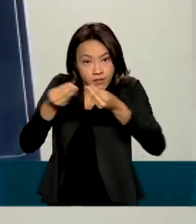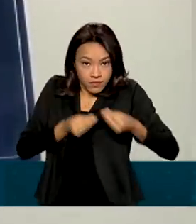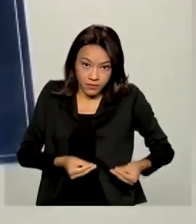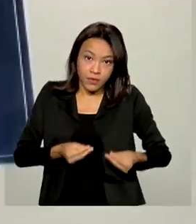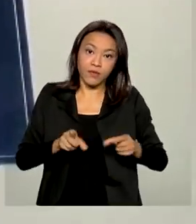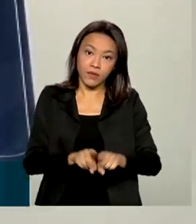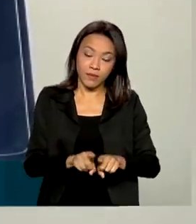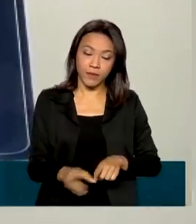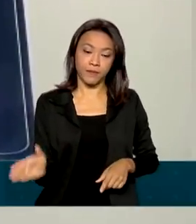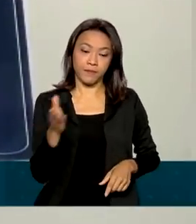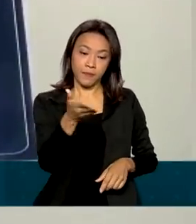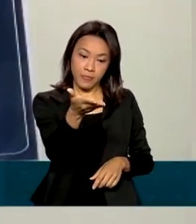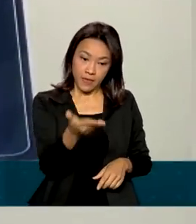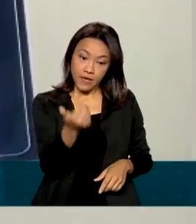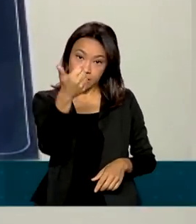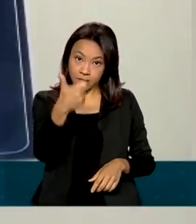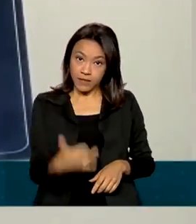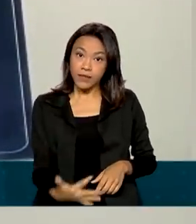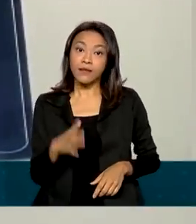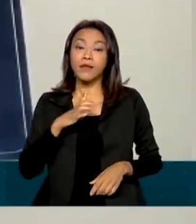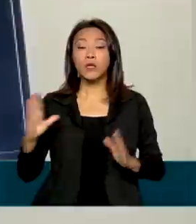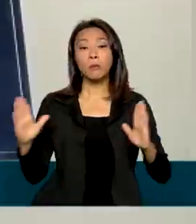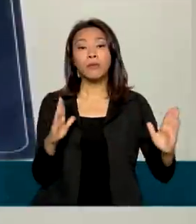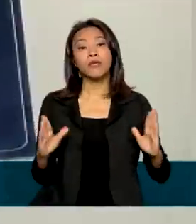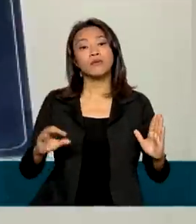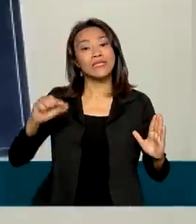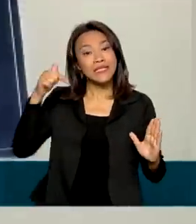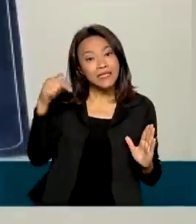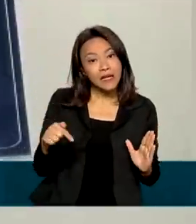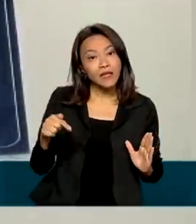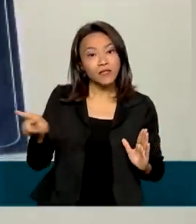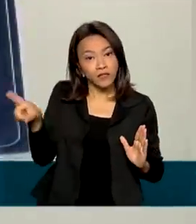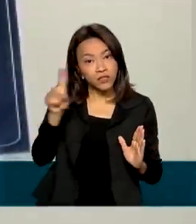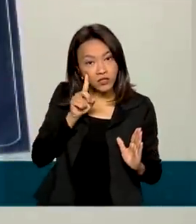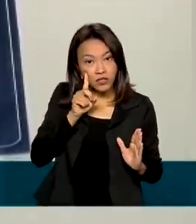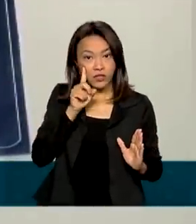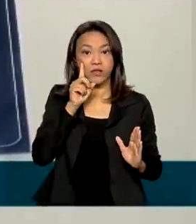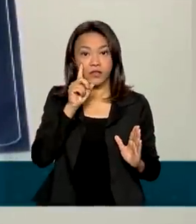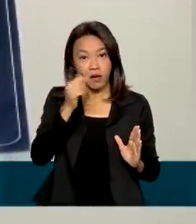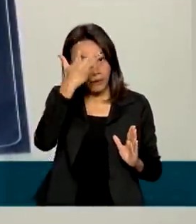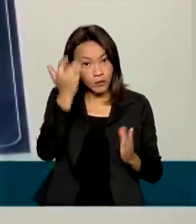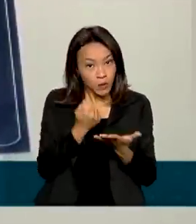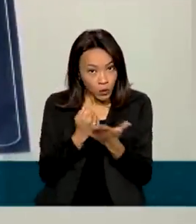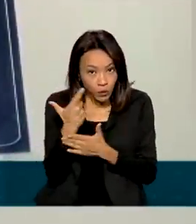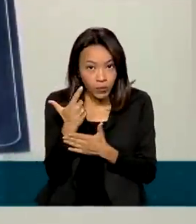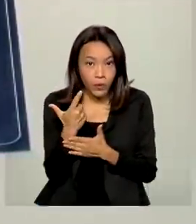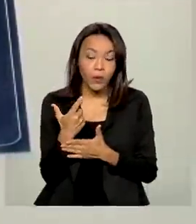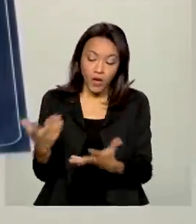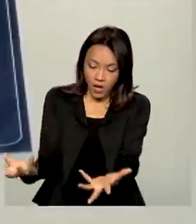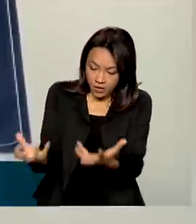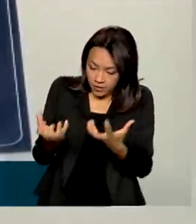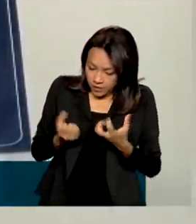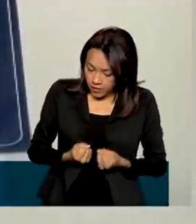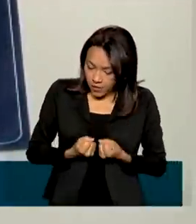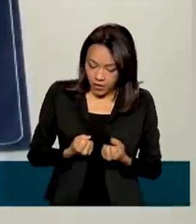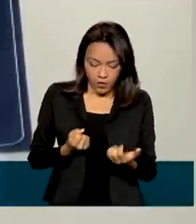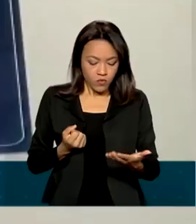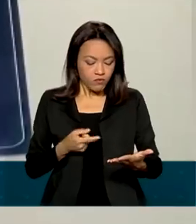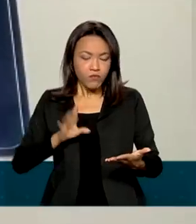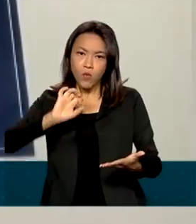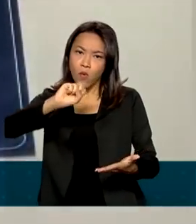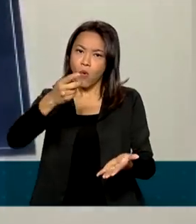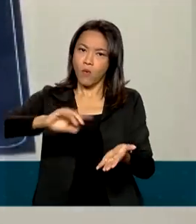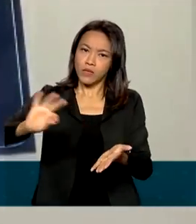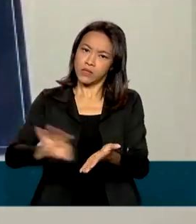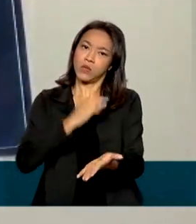tem ali o direito de sete dias, no prazo de sete dias, a contar do recebimento daquele produto ou da assinatura